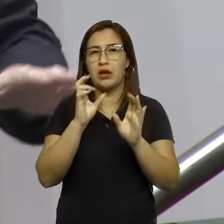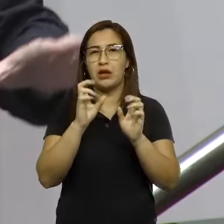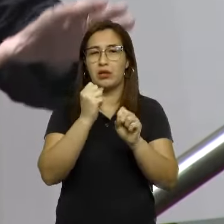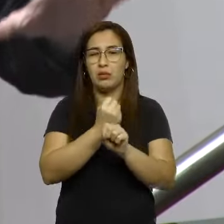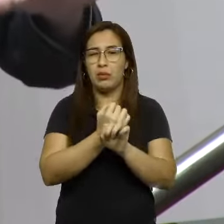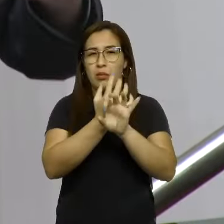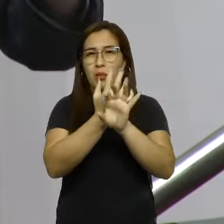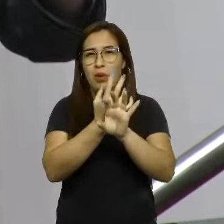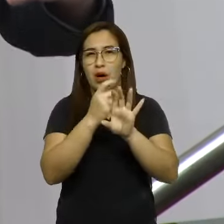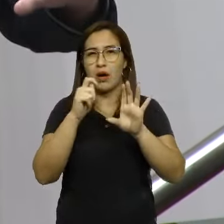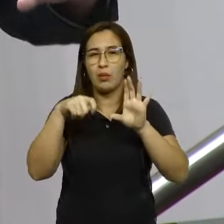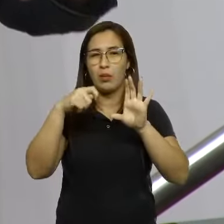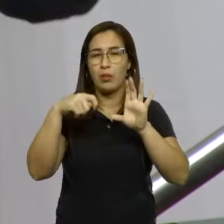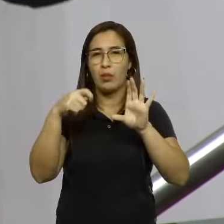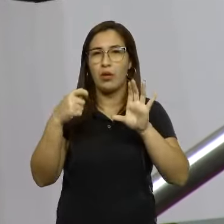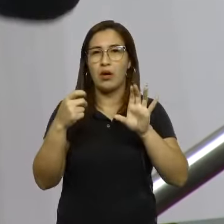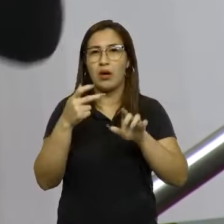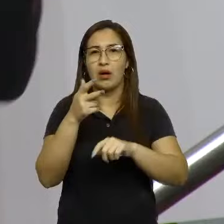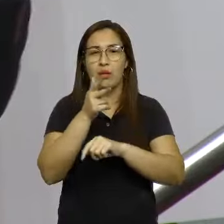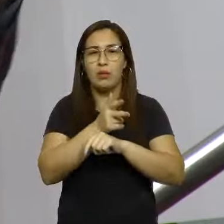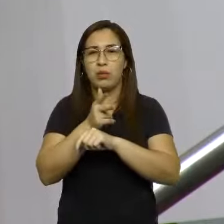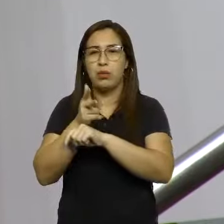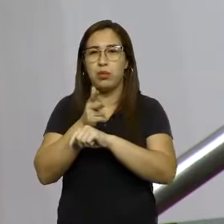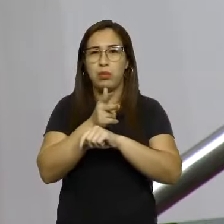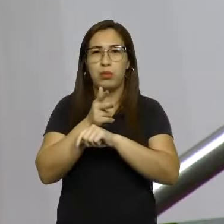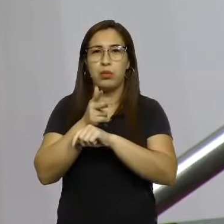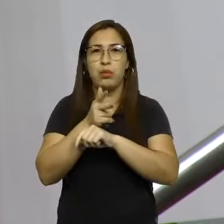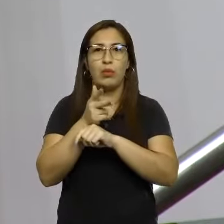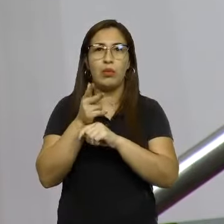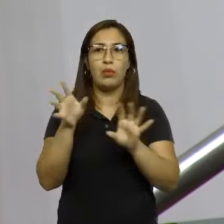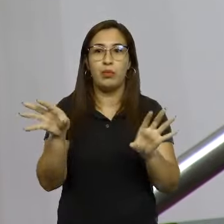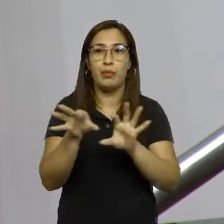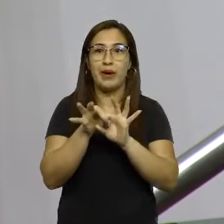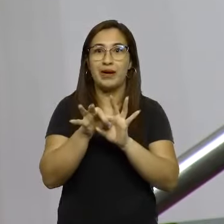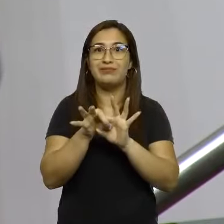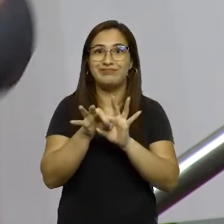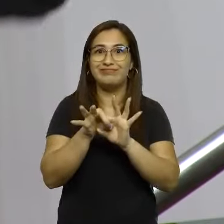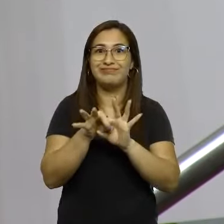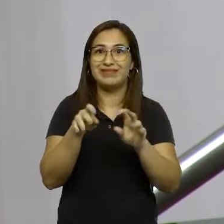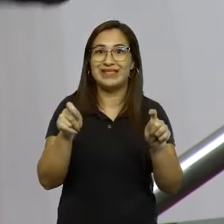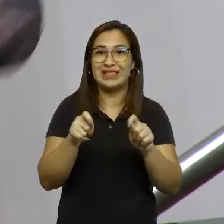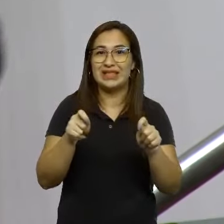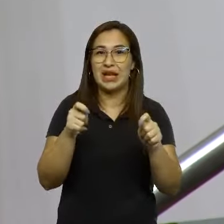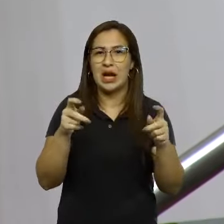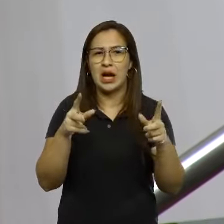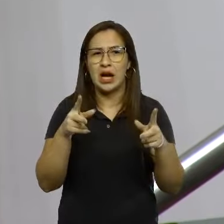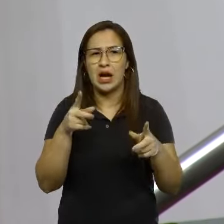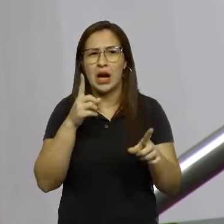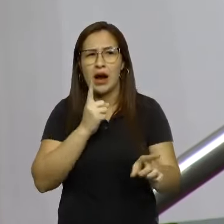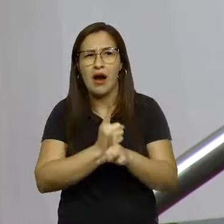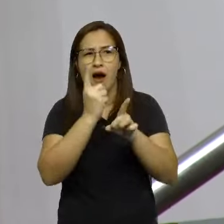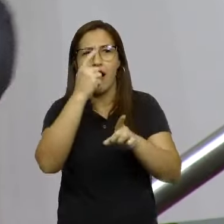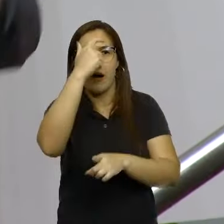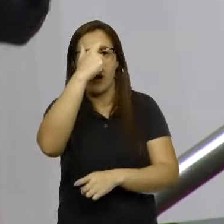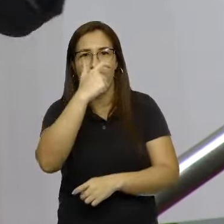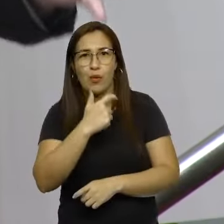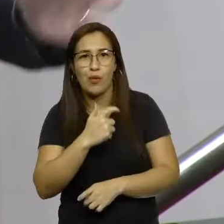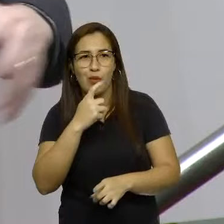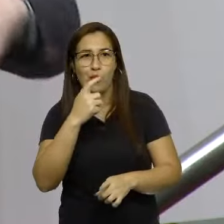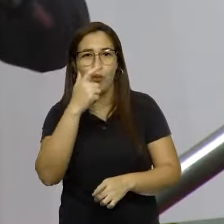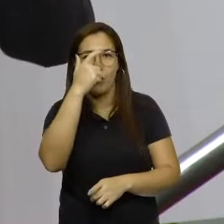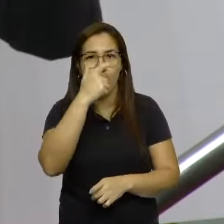supermercado, de um comércio, vai estar interligado e vai poder fazer o reconhecimento facial, por exemplo, de alguém de alta